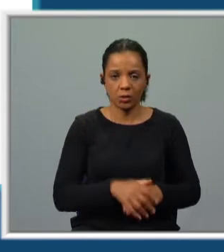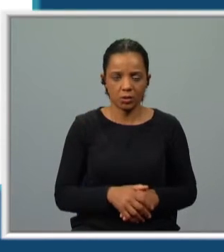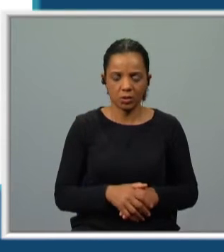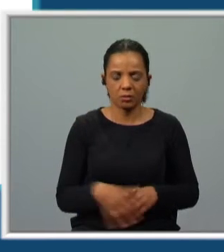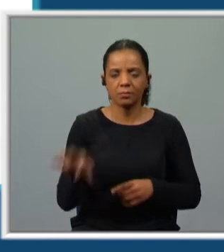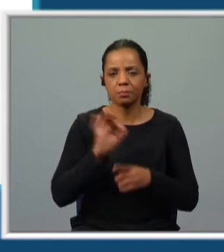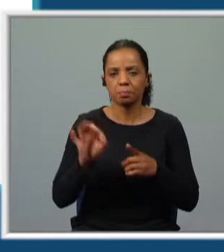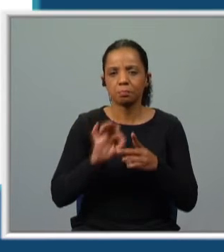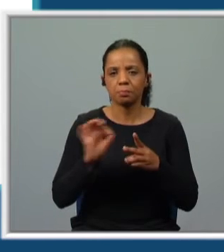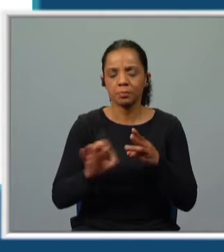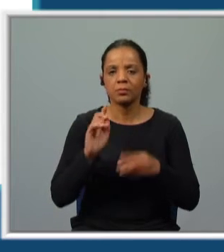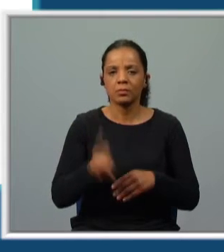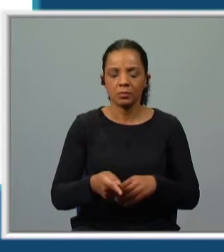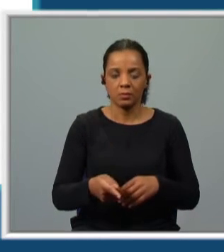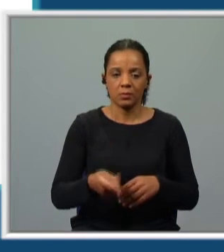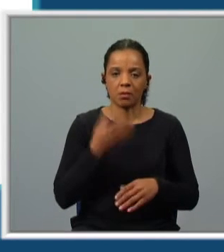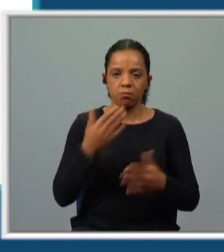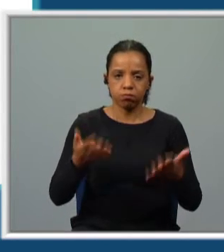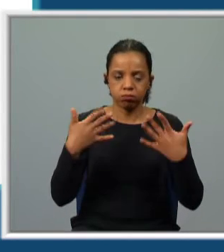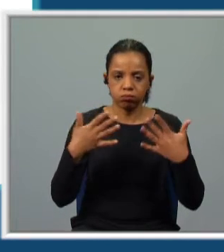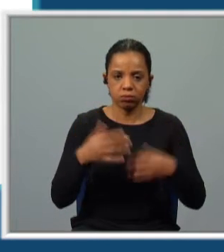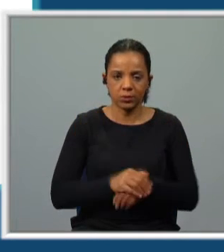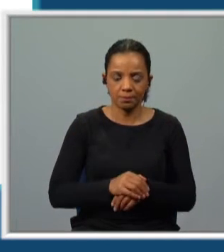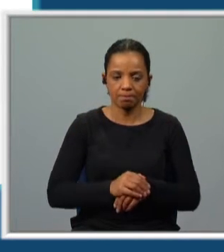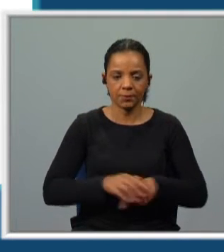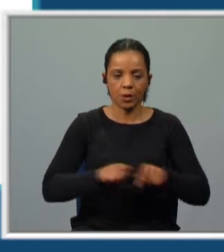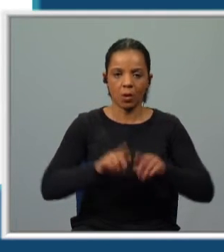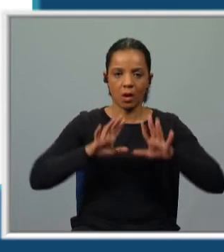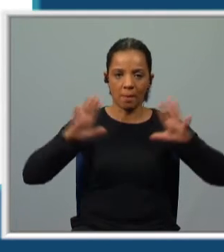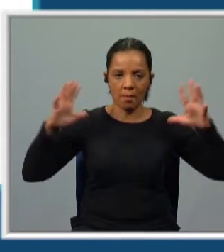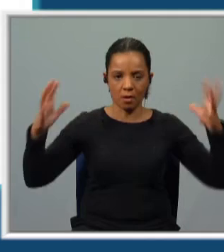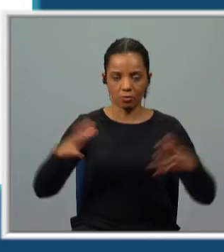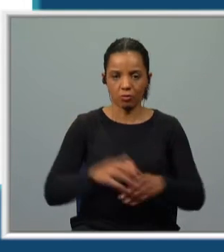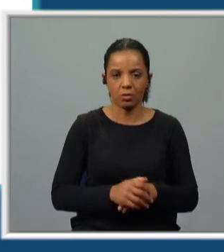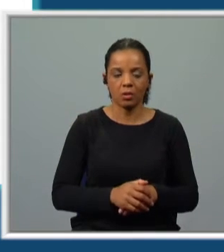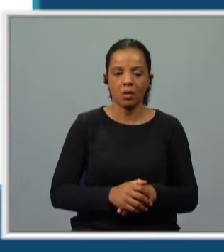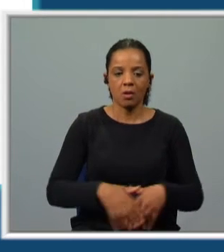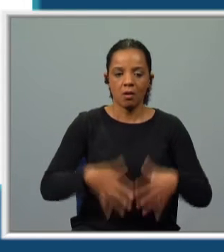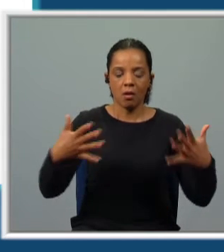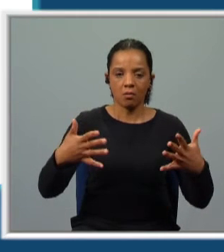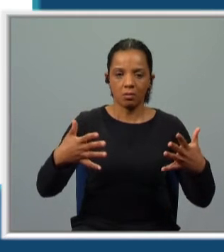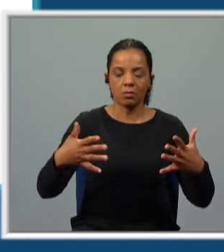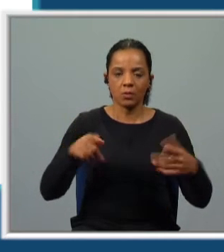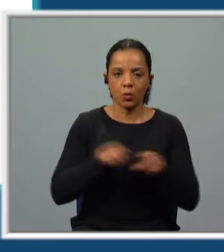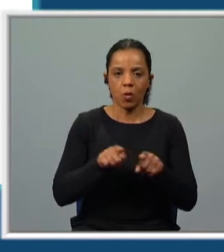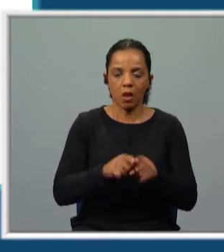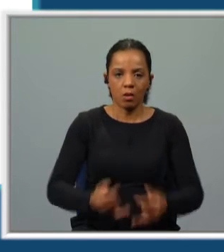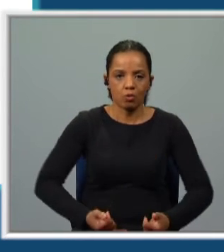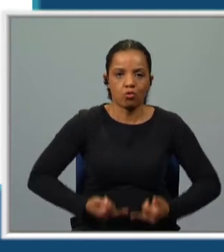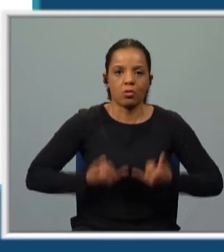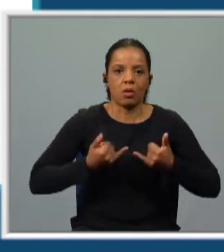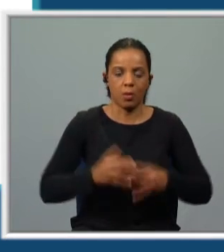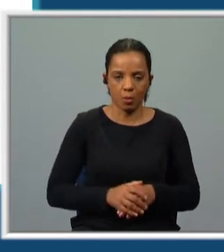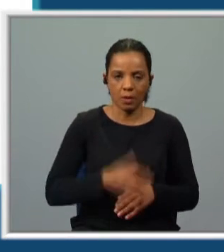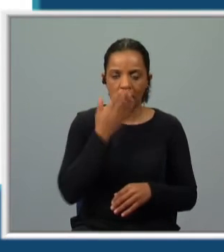caracteriza? Ser enorme, de braços abertos, imundo e grosso. Portanto, ser assustador para